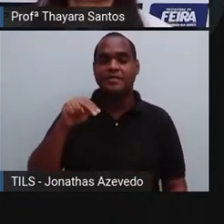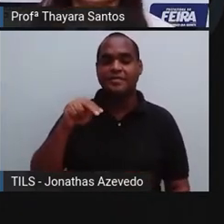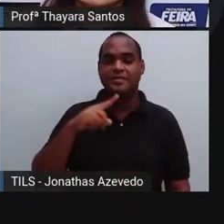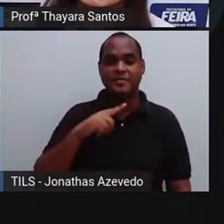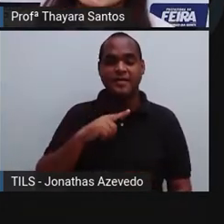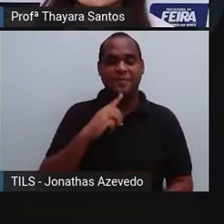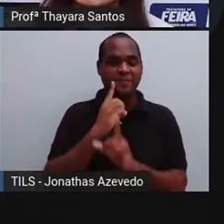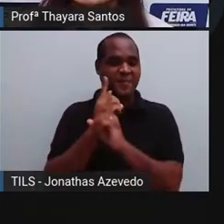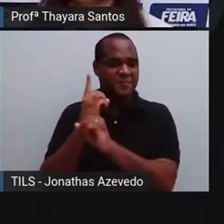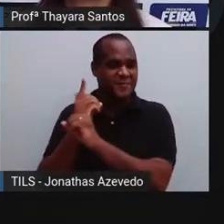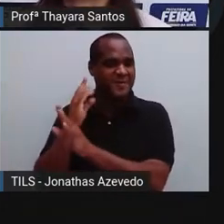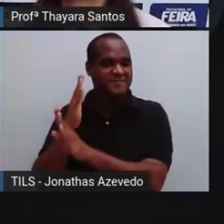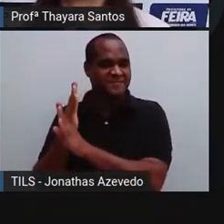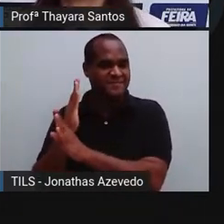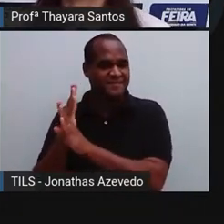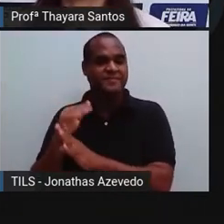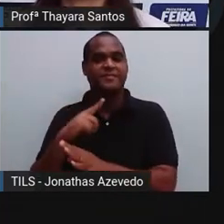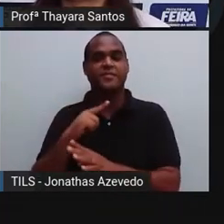achei.